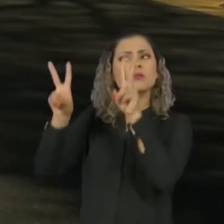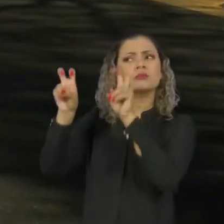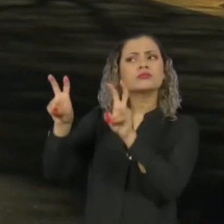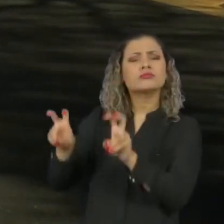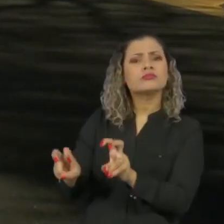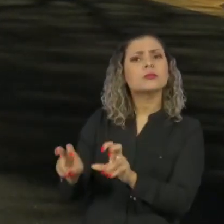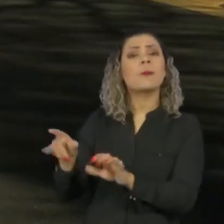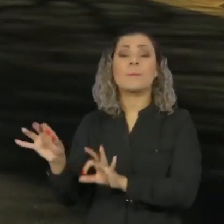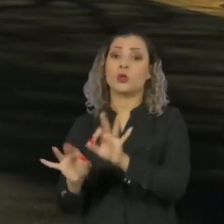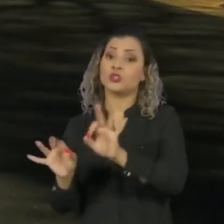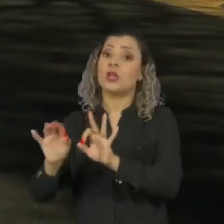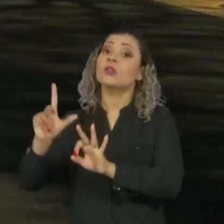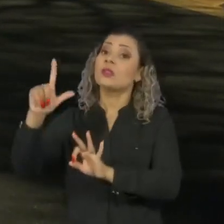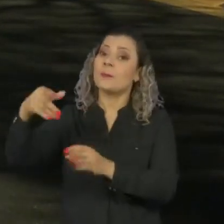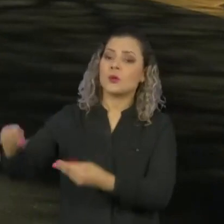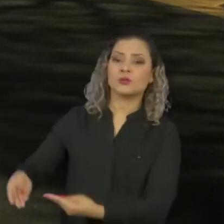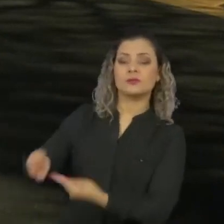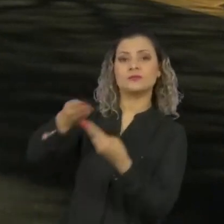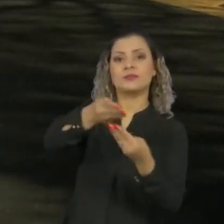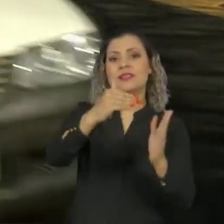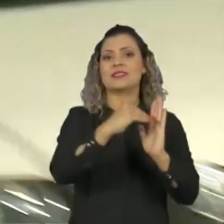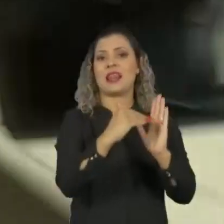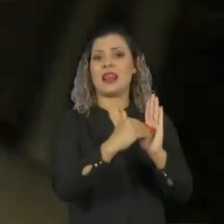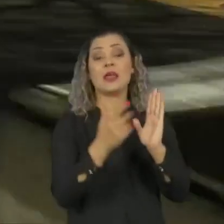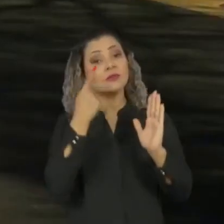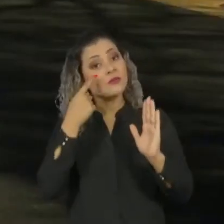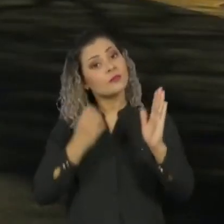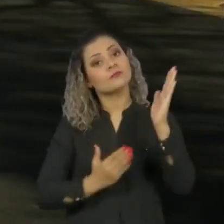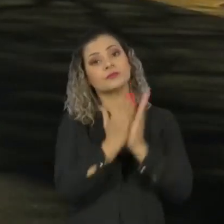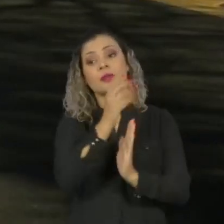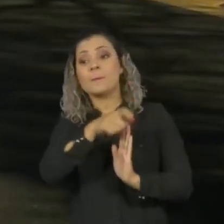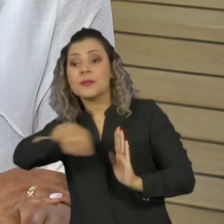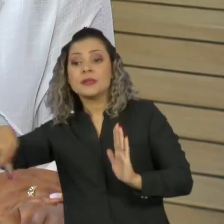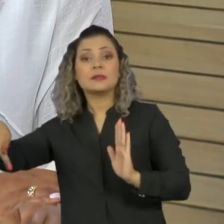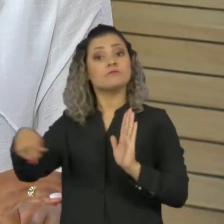do projeto, que depois será enviado ao Senado e à sanção do presidente.